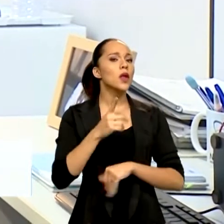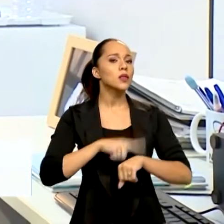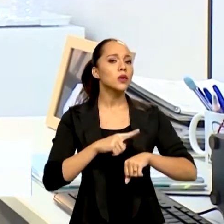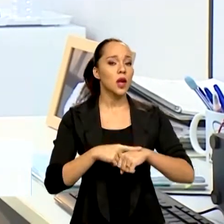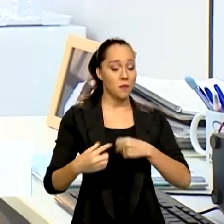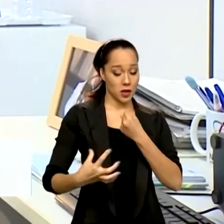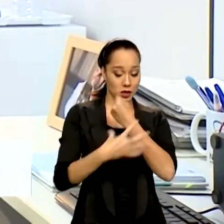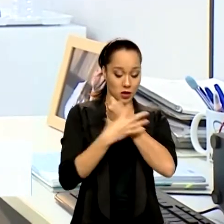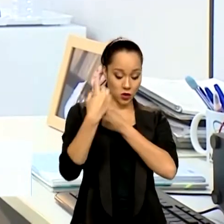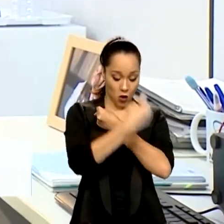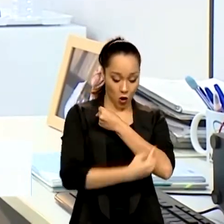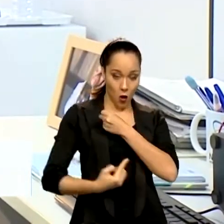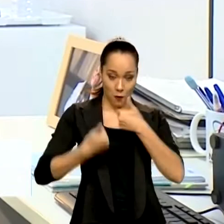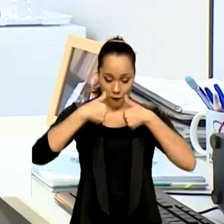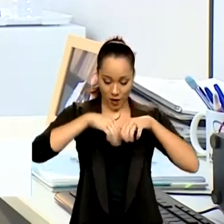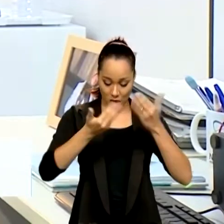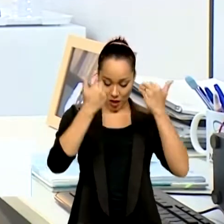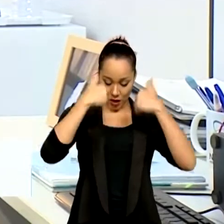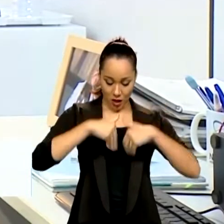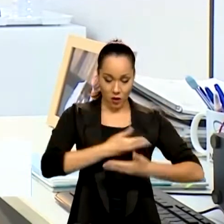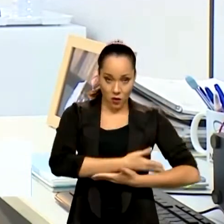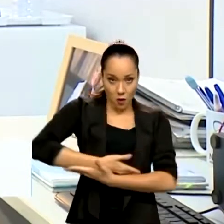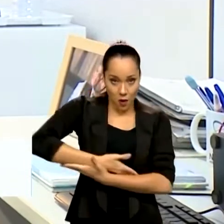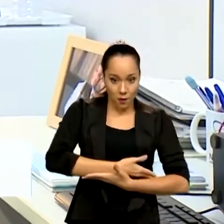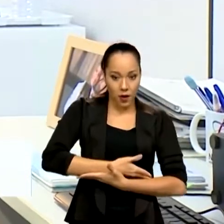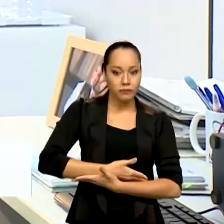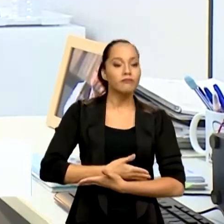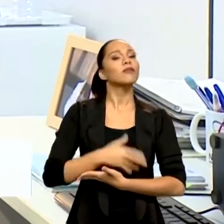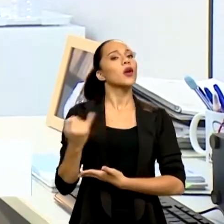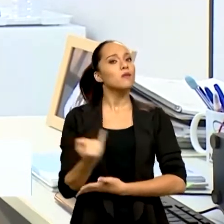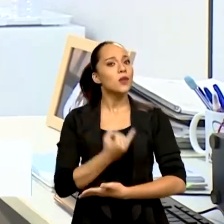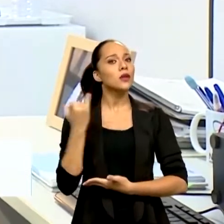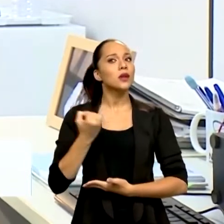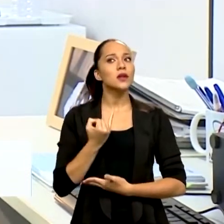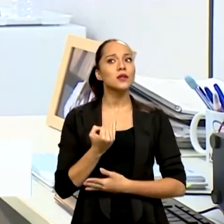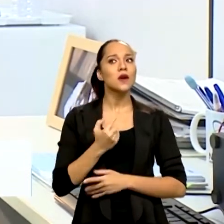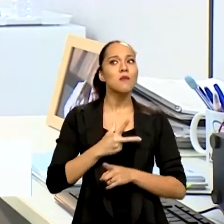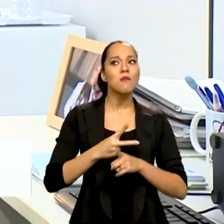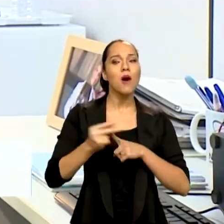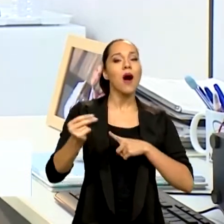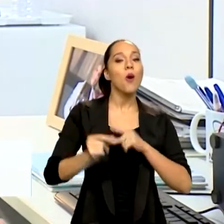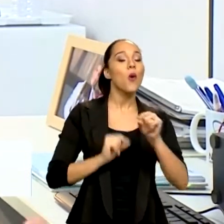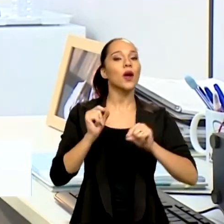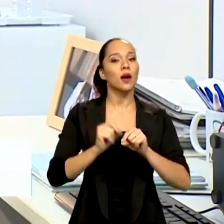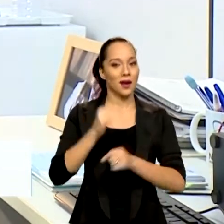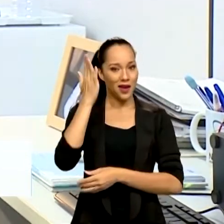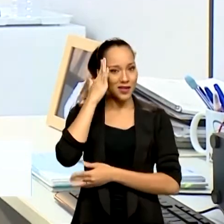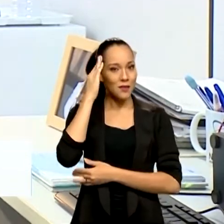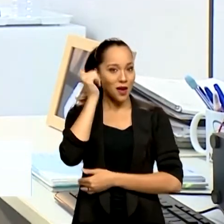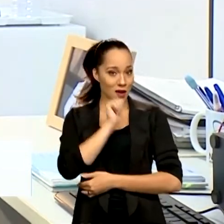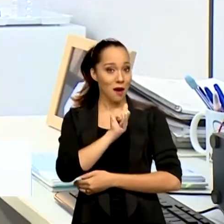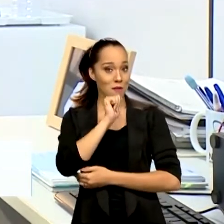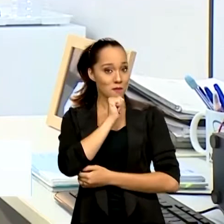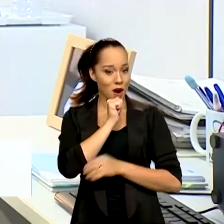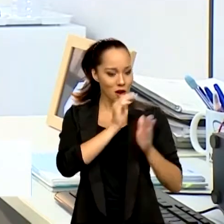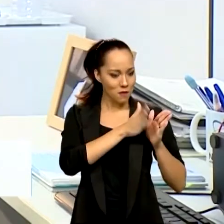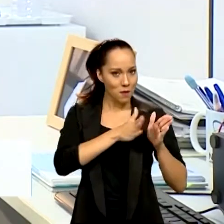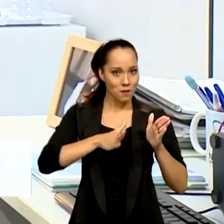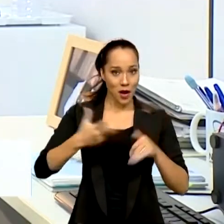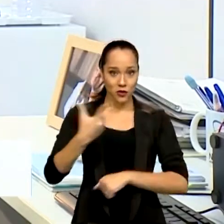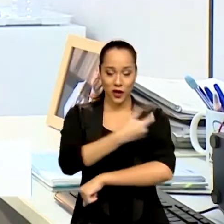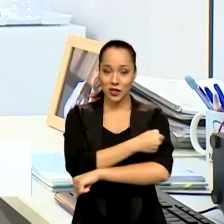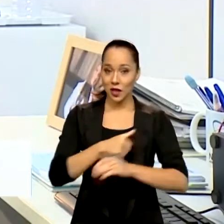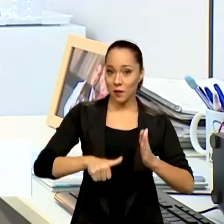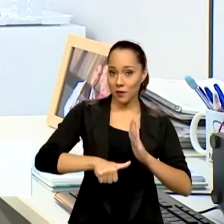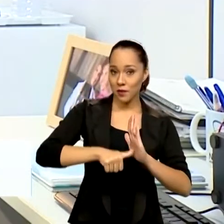permanece no bebê. Então, hoje é importante. Qual o grande ganho nesse achado? É saber que a mãe que completou o esquema vacinal com